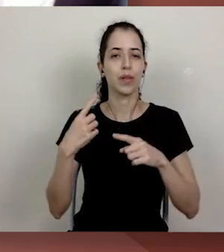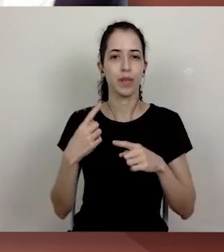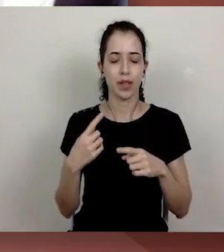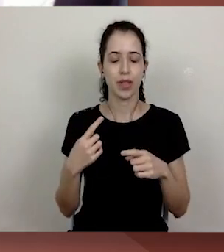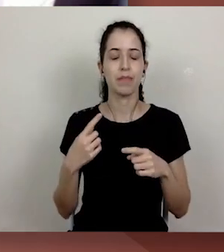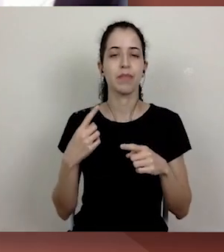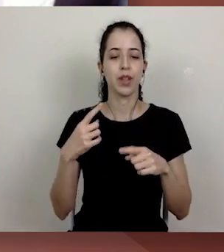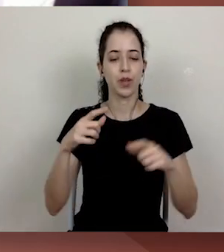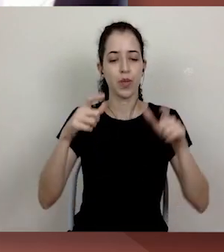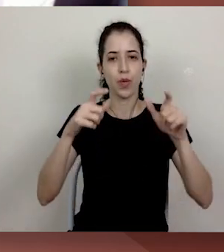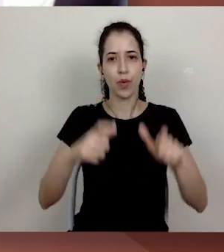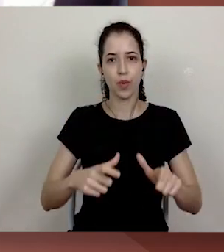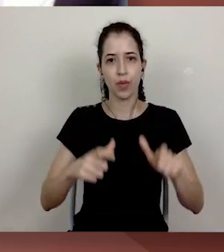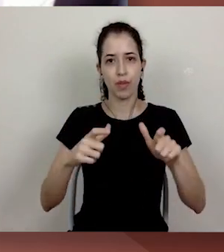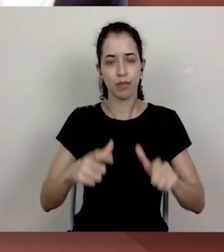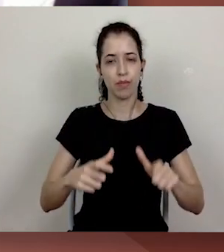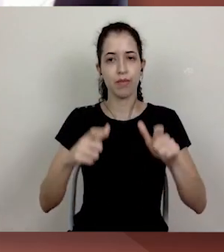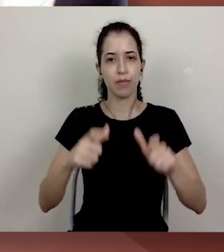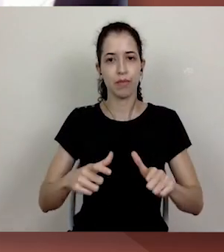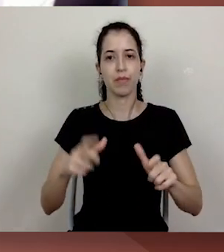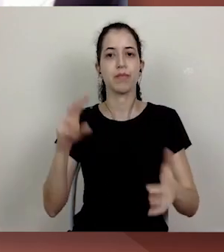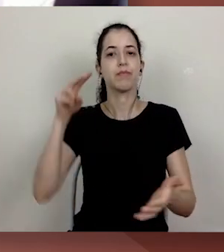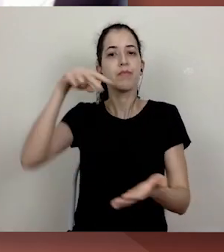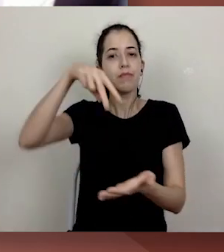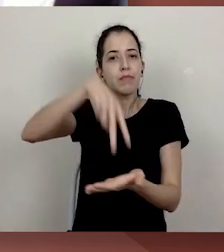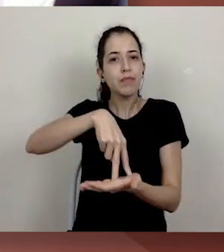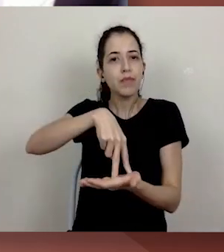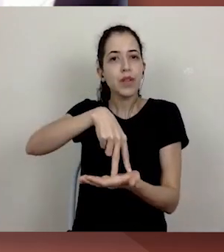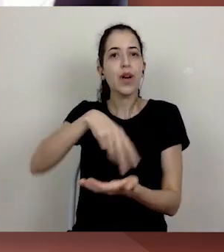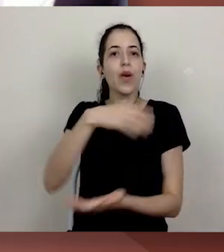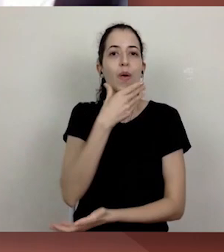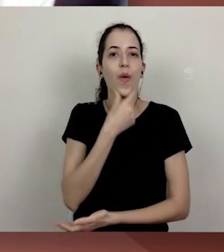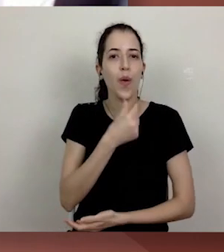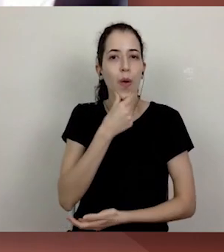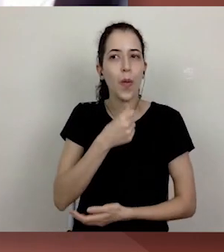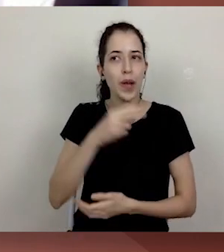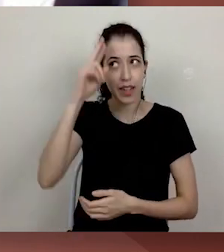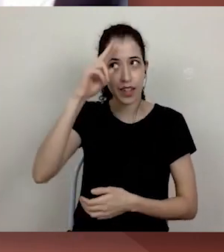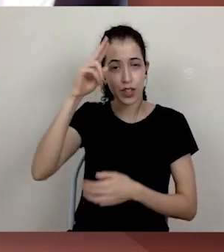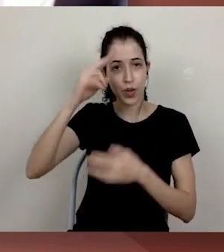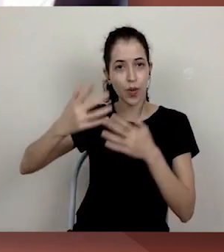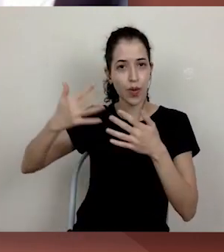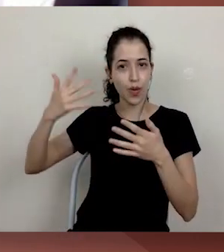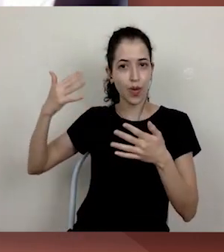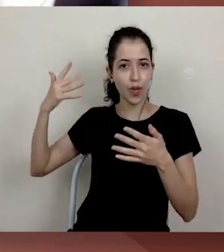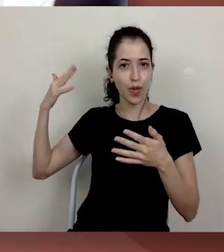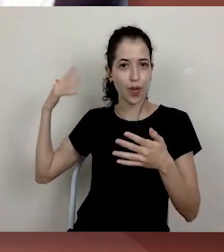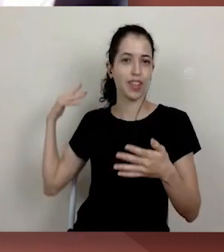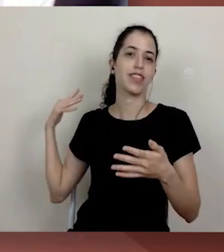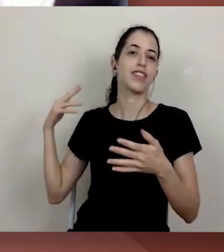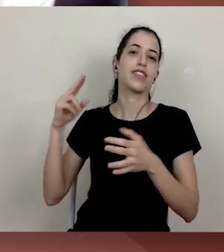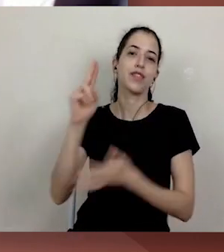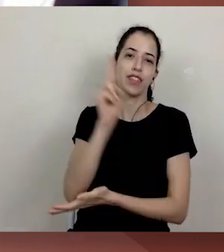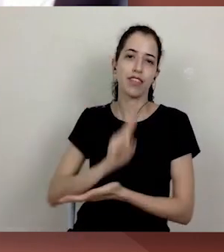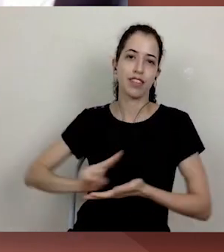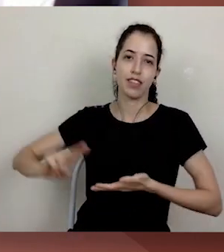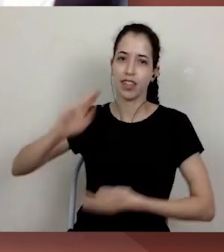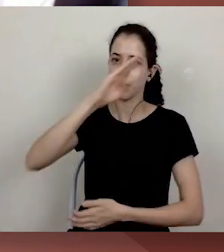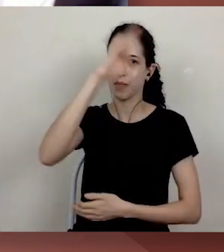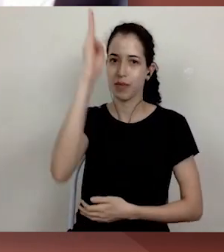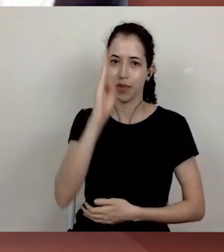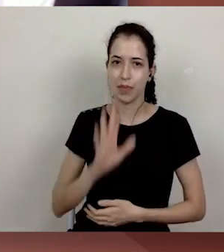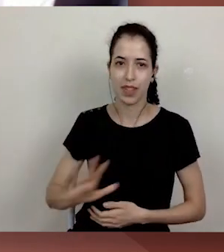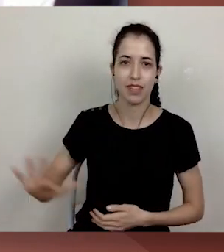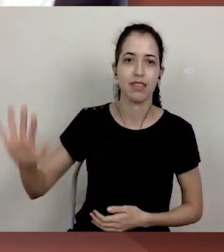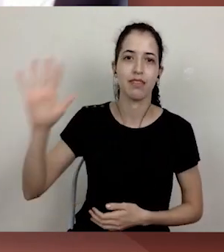majoritariamente ocupado por homens na história das universidades brasileiras. É ainda